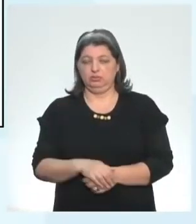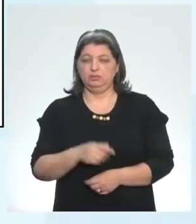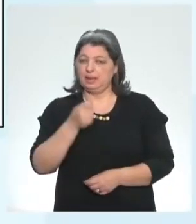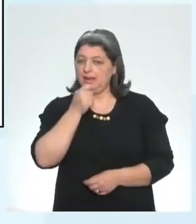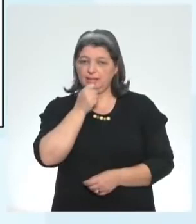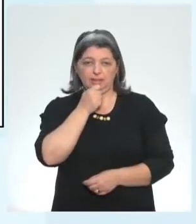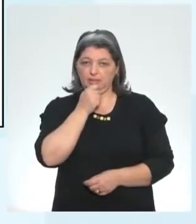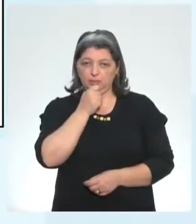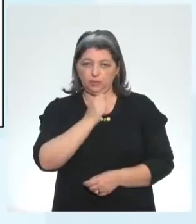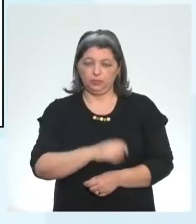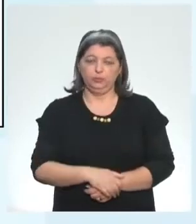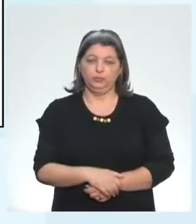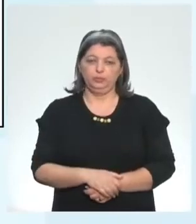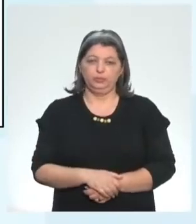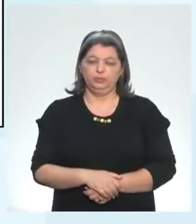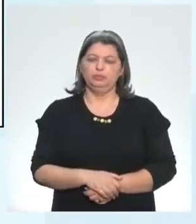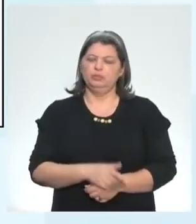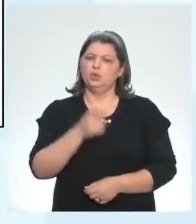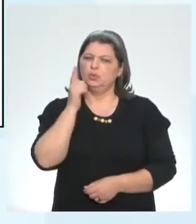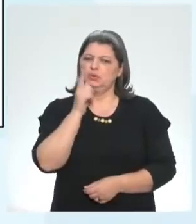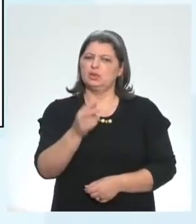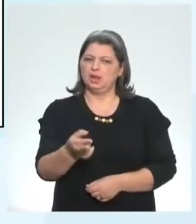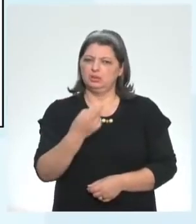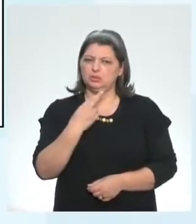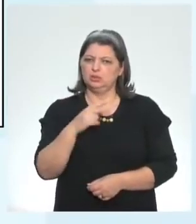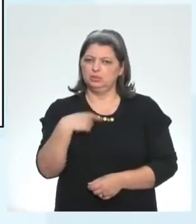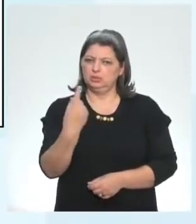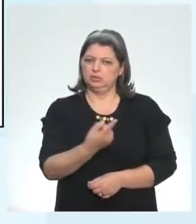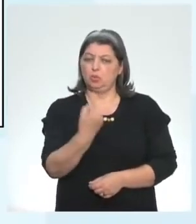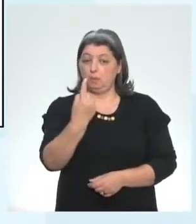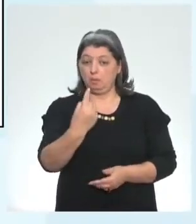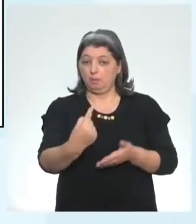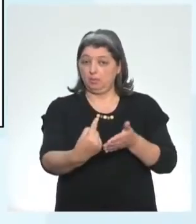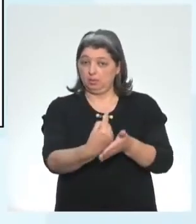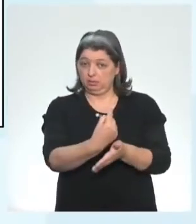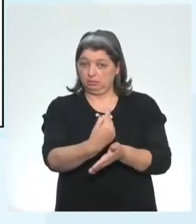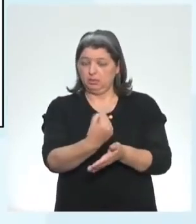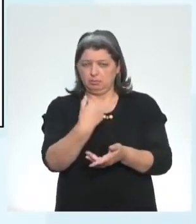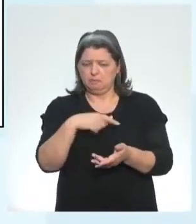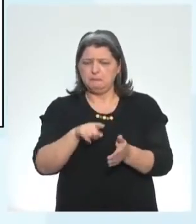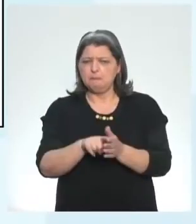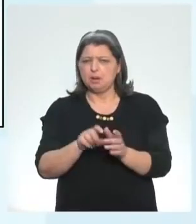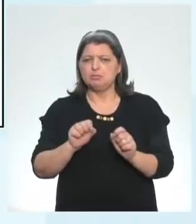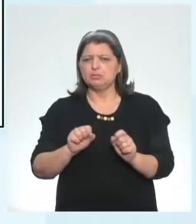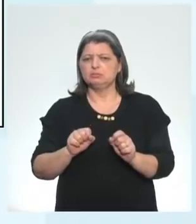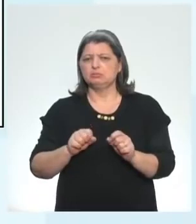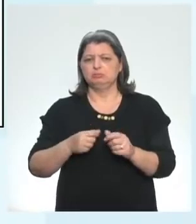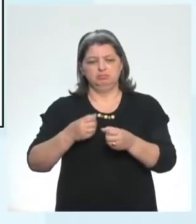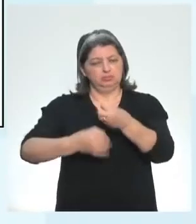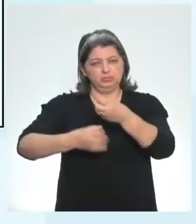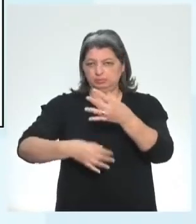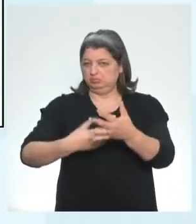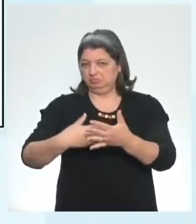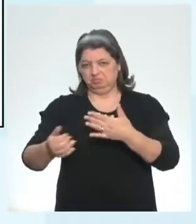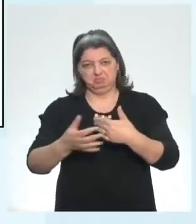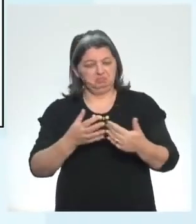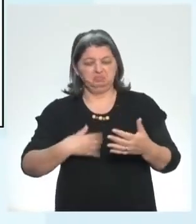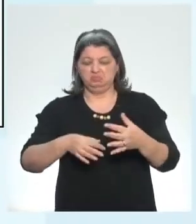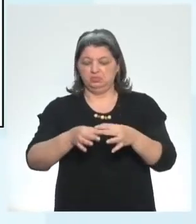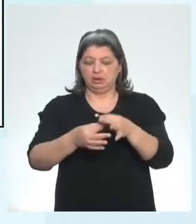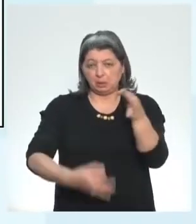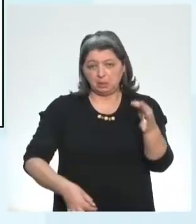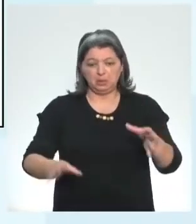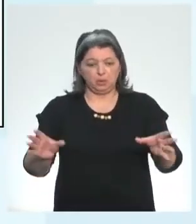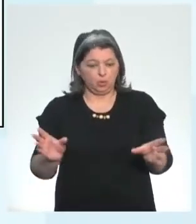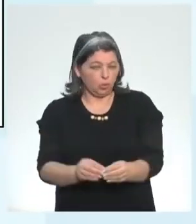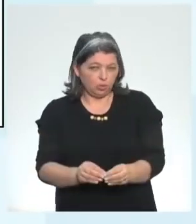Vamos ver se vocês conseguem responder agora para a gente, então, uma pergunta. E aí vocês vão mandar no chat do jeito que você quiser. Forma resposta longa, resposta